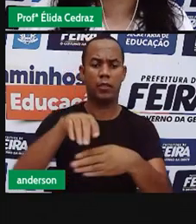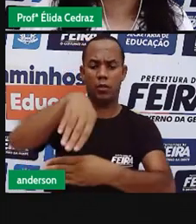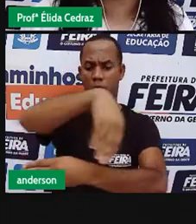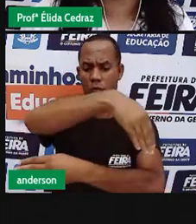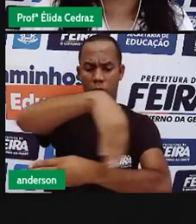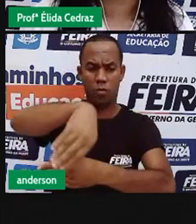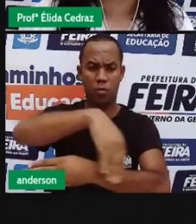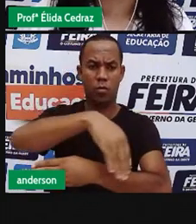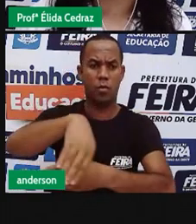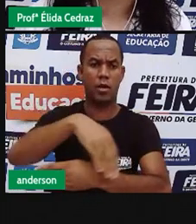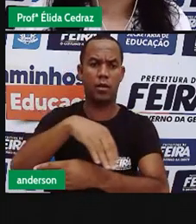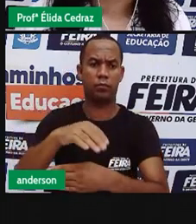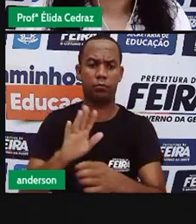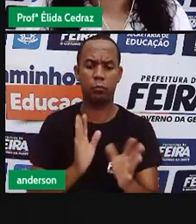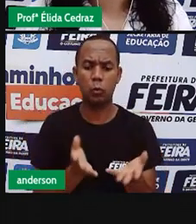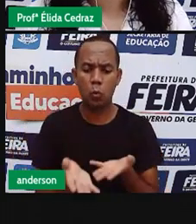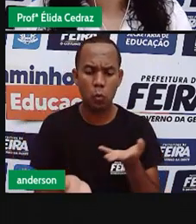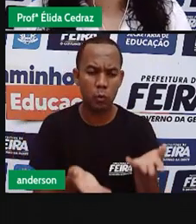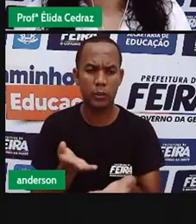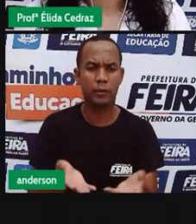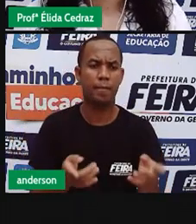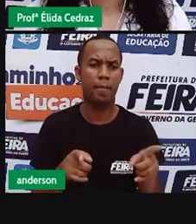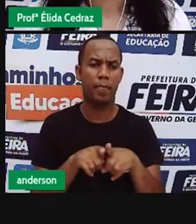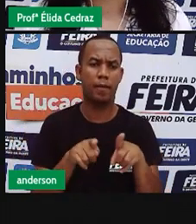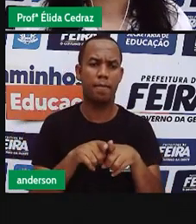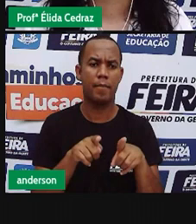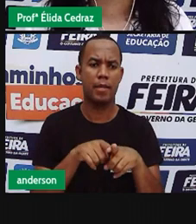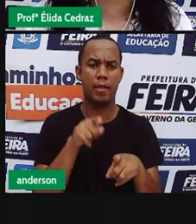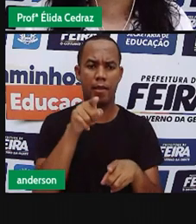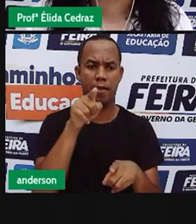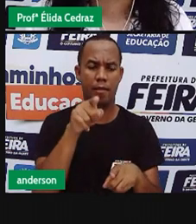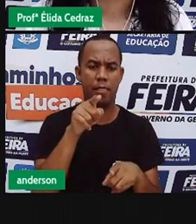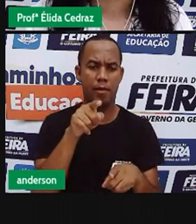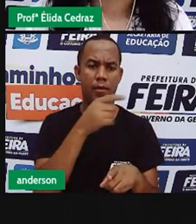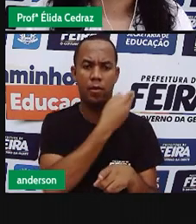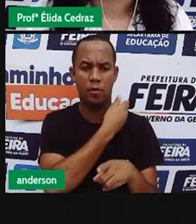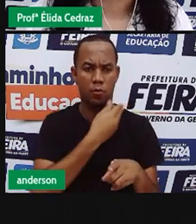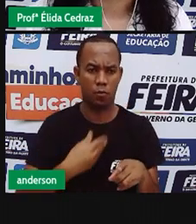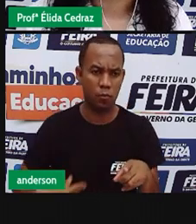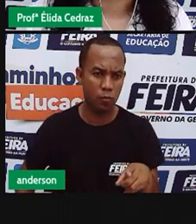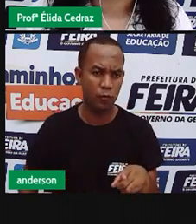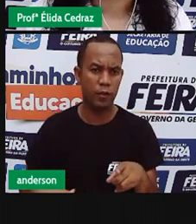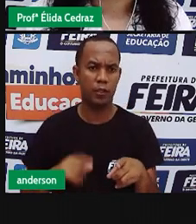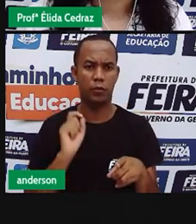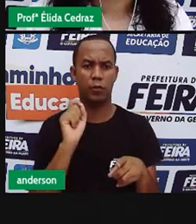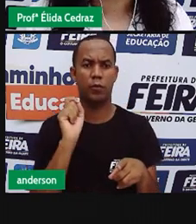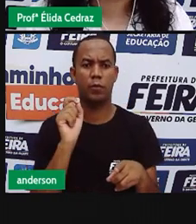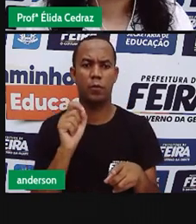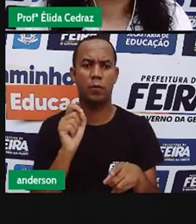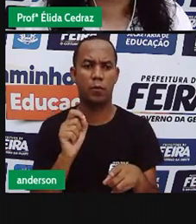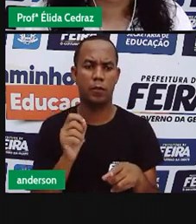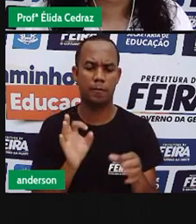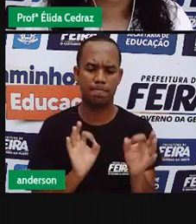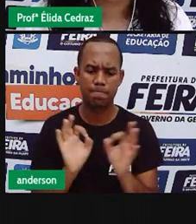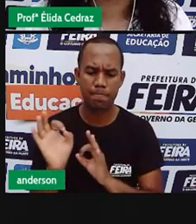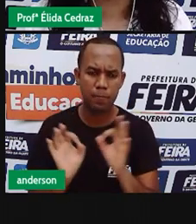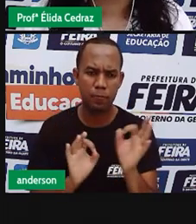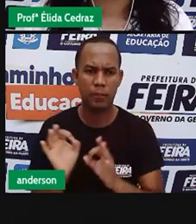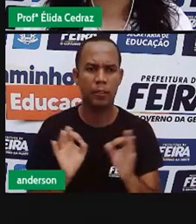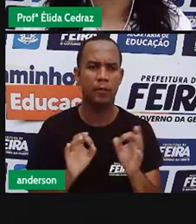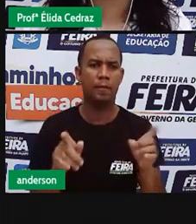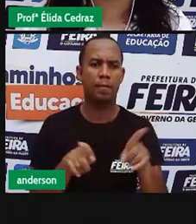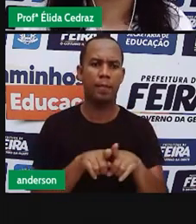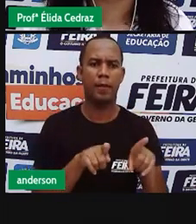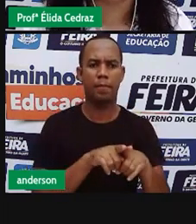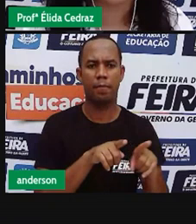Cabe ao governo a construção e manutenção dos espaços públicos e a população